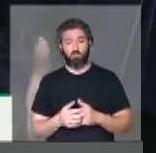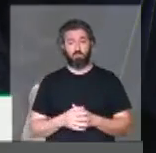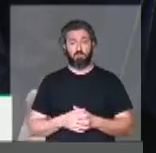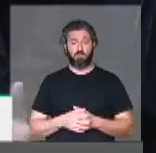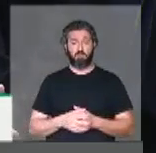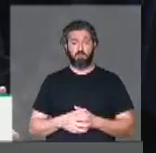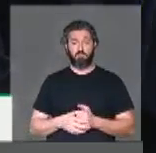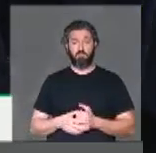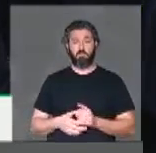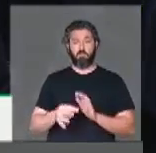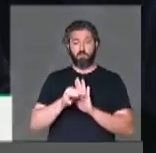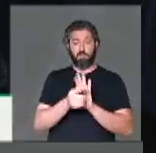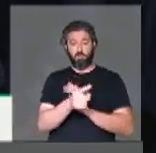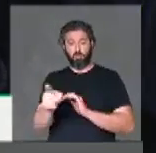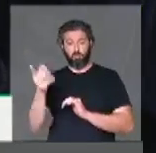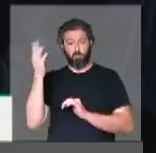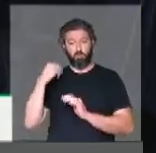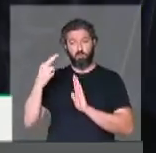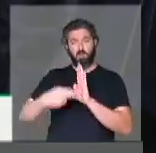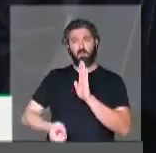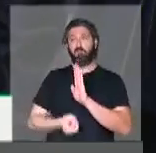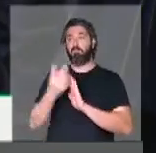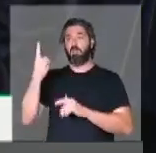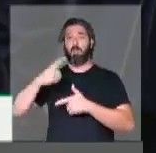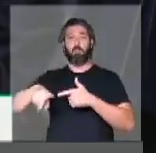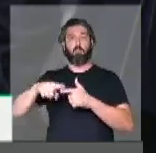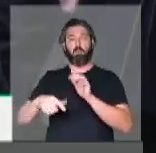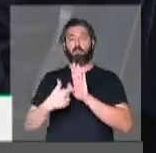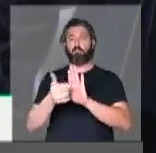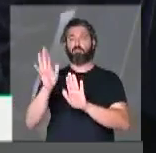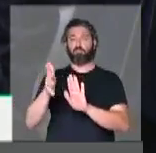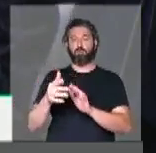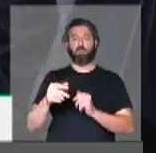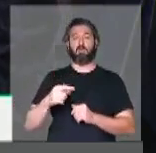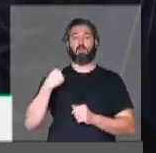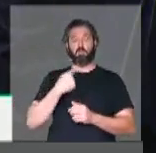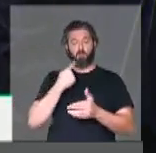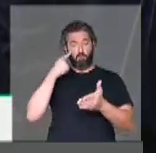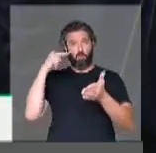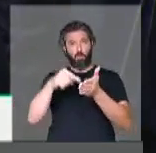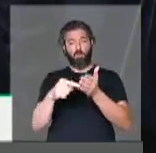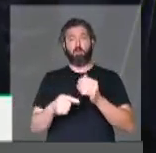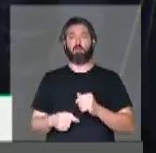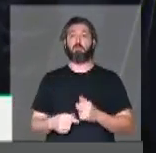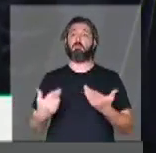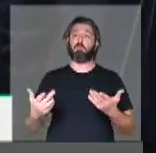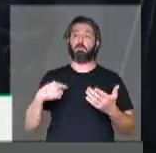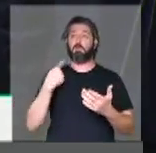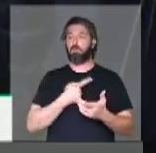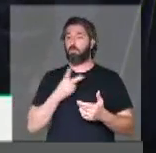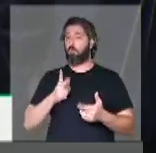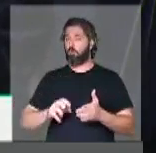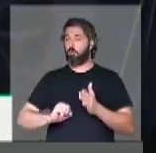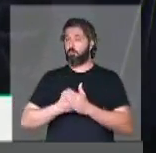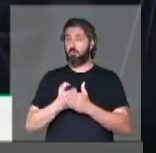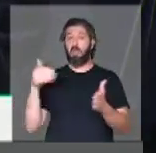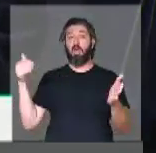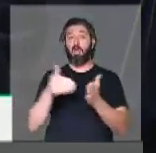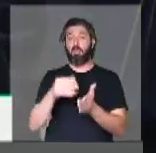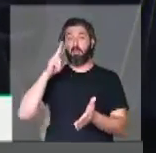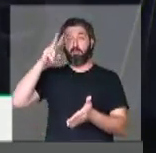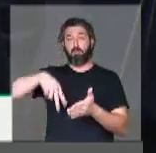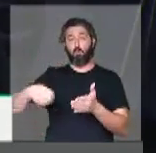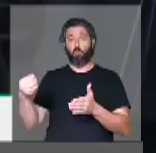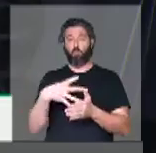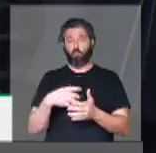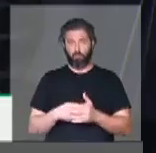elaborado. Ao último texto do relator, vários problemas foram apontados pelo PSOL e, portanto, nós vamos manter a nossa obstrução